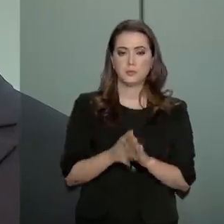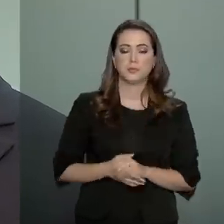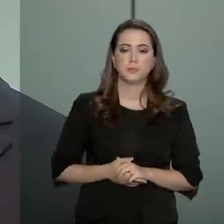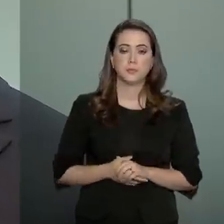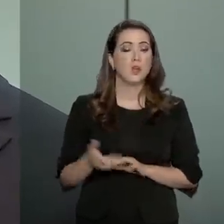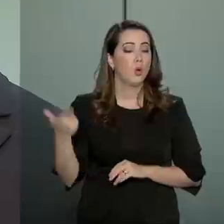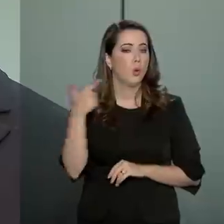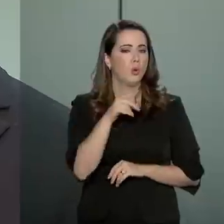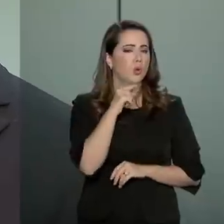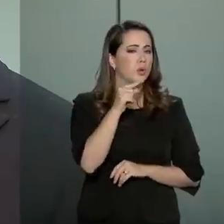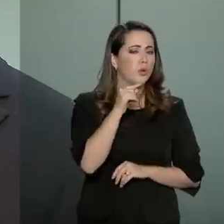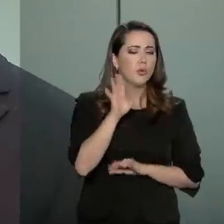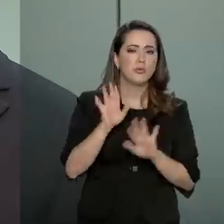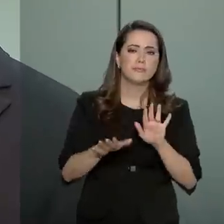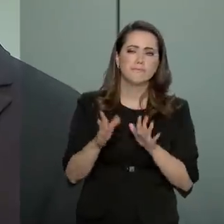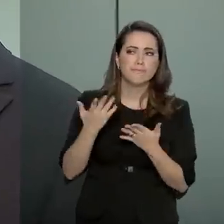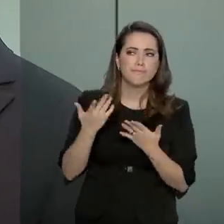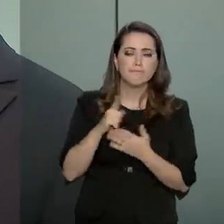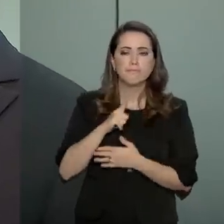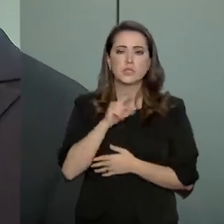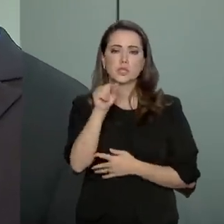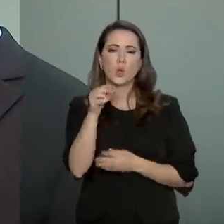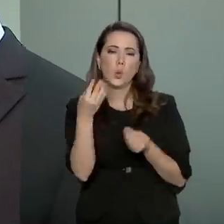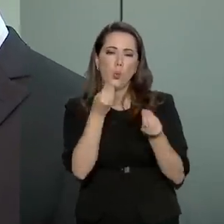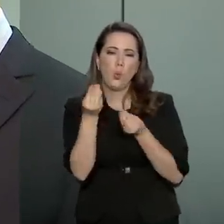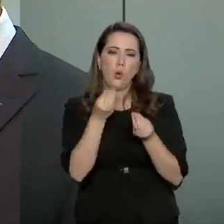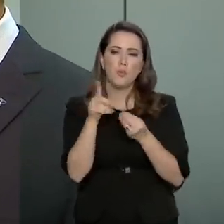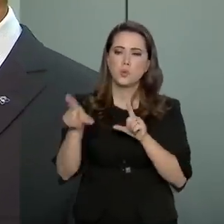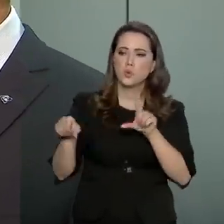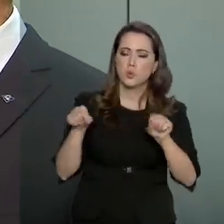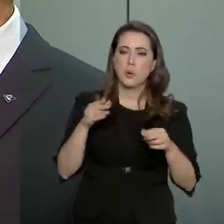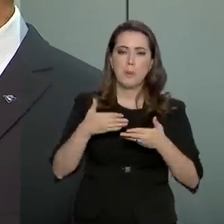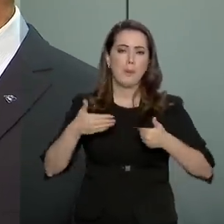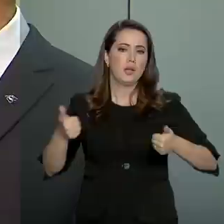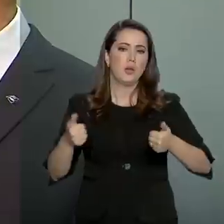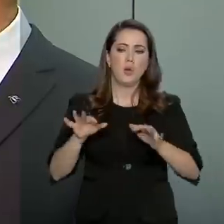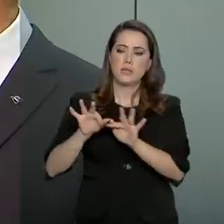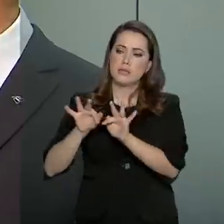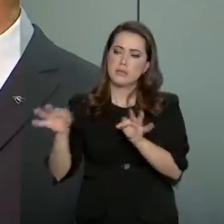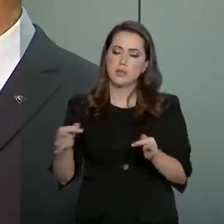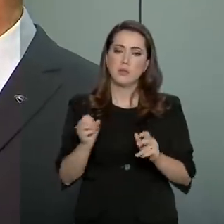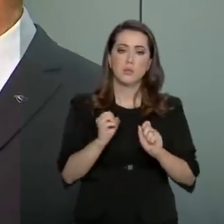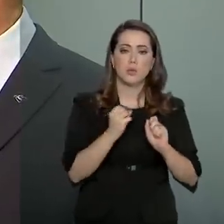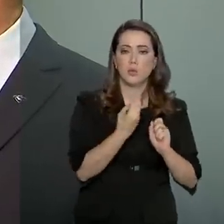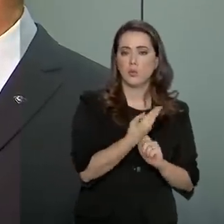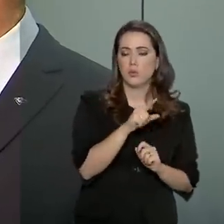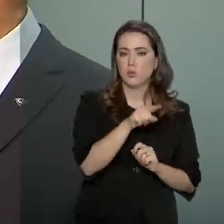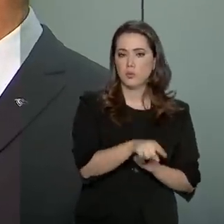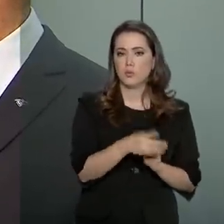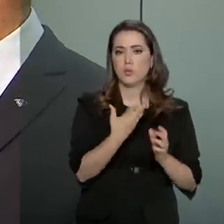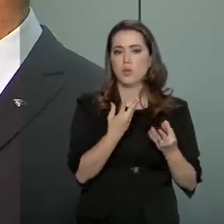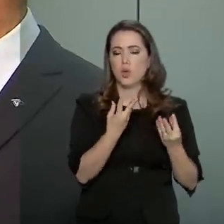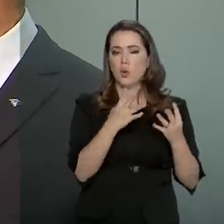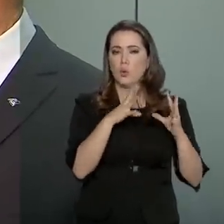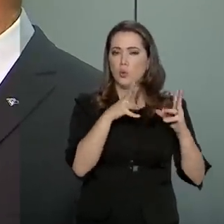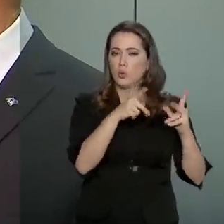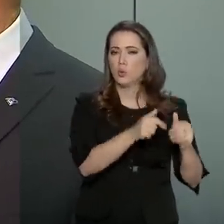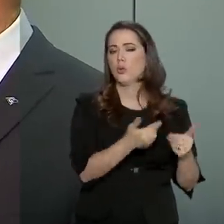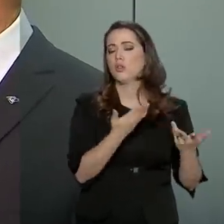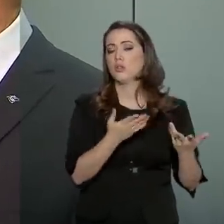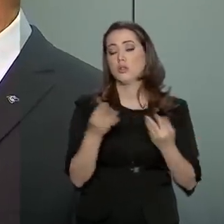Uma outra dúvida comum é a respeito do modelo. Qual é a melhor? Se é a simplificada, se é o modelo